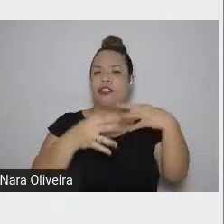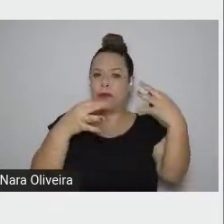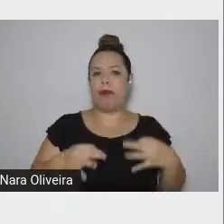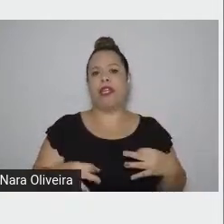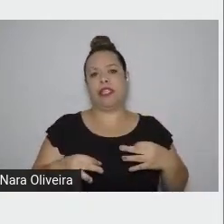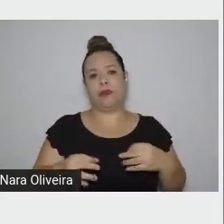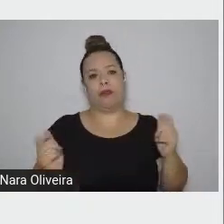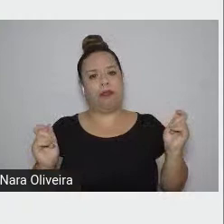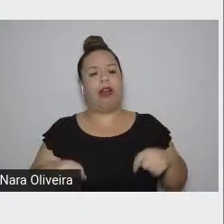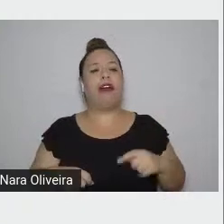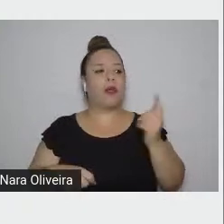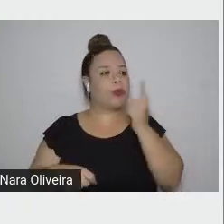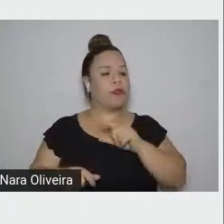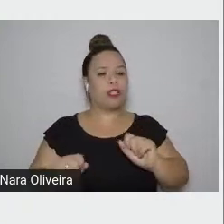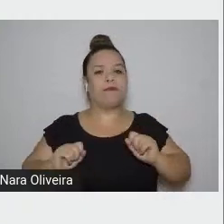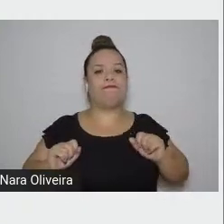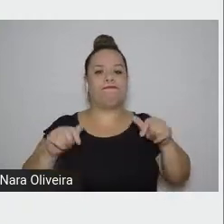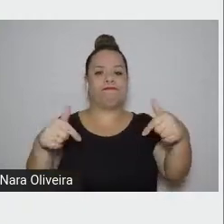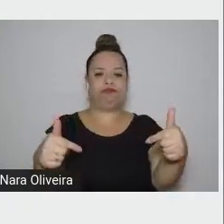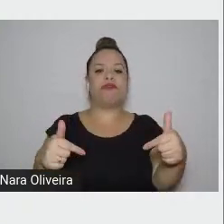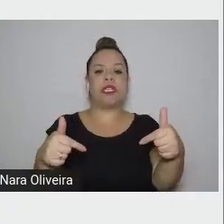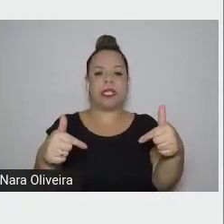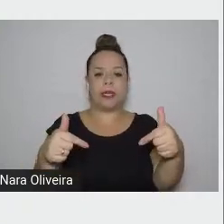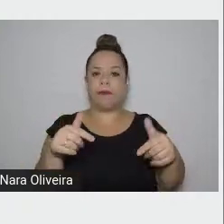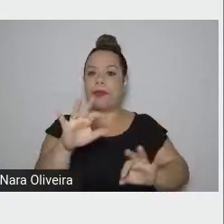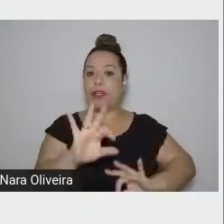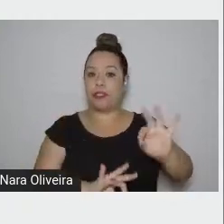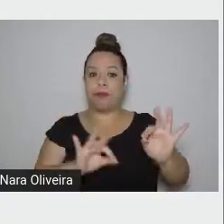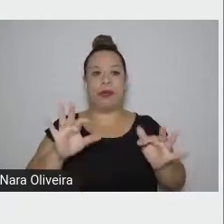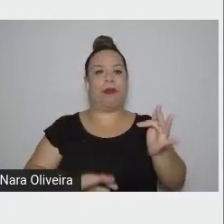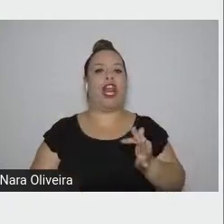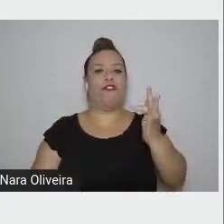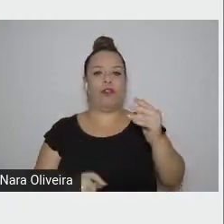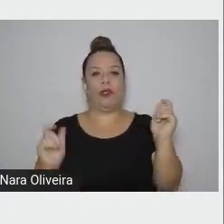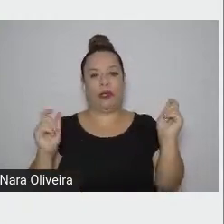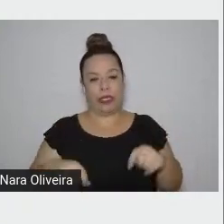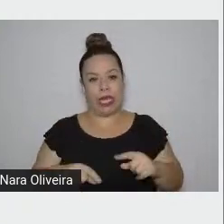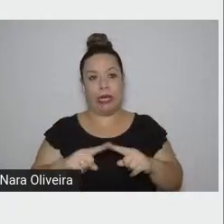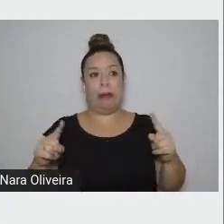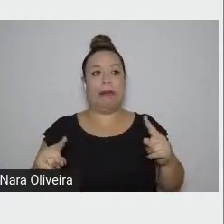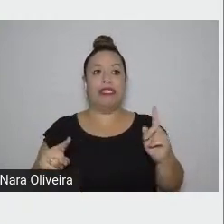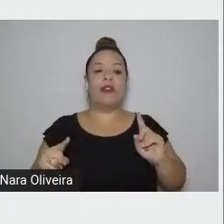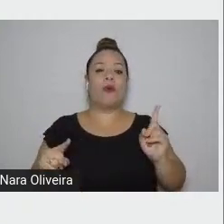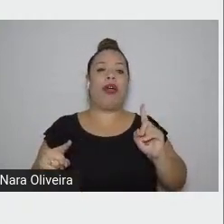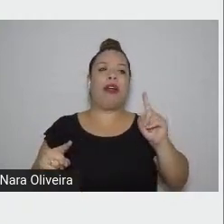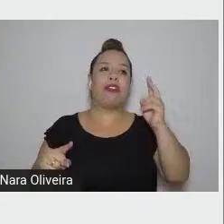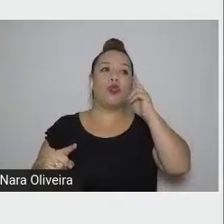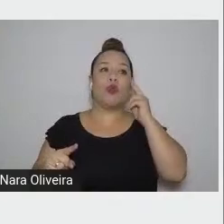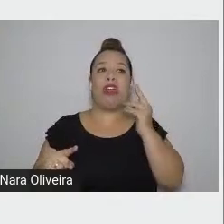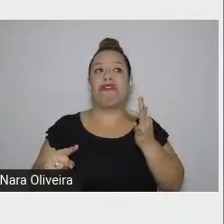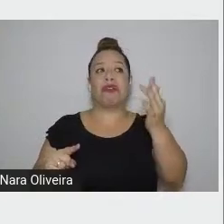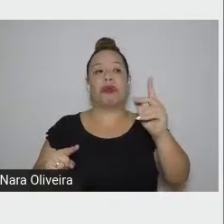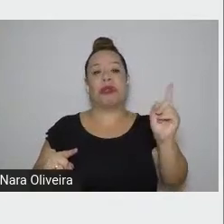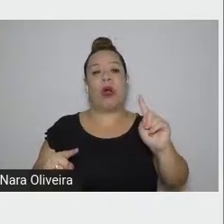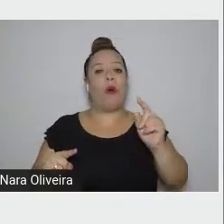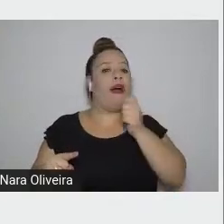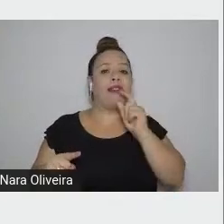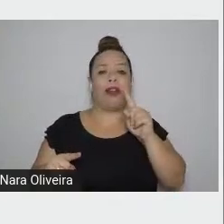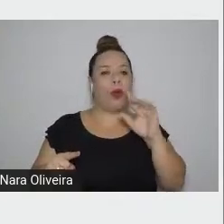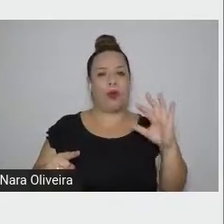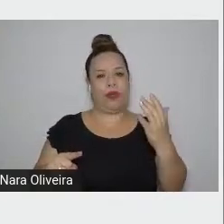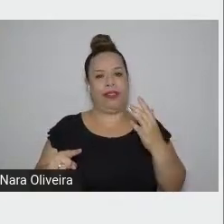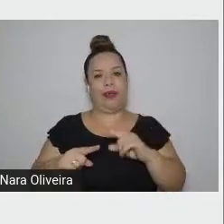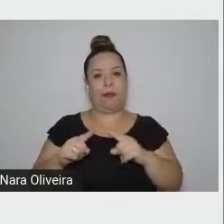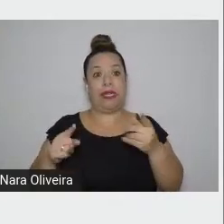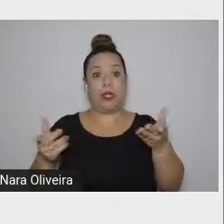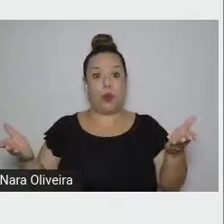agir, de preparar o futuro. Então, não é o futuro das